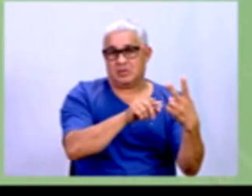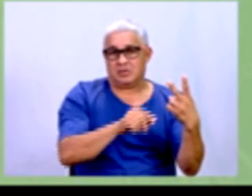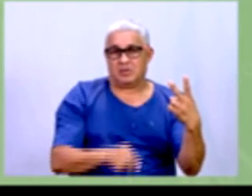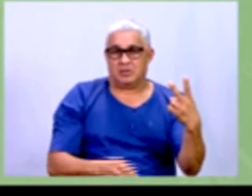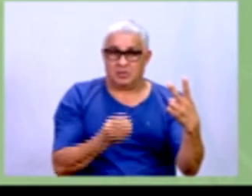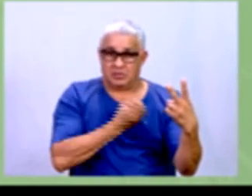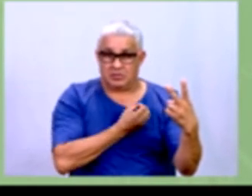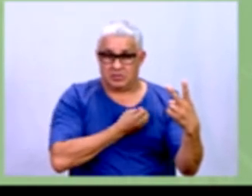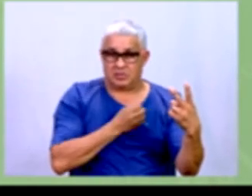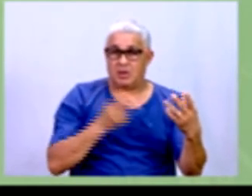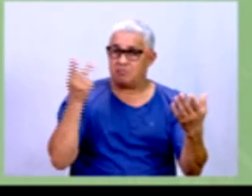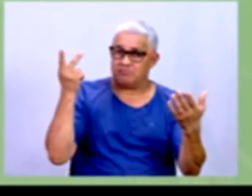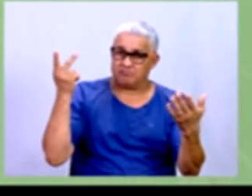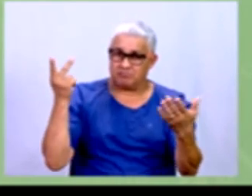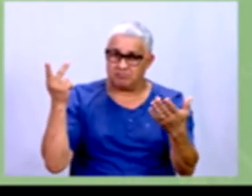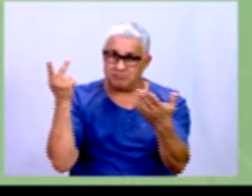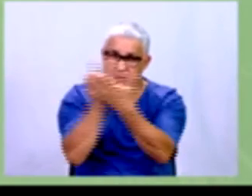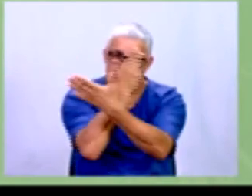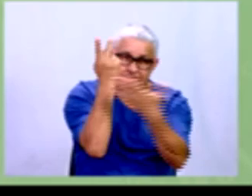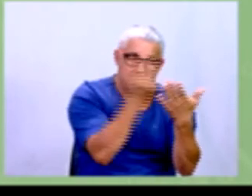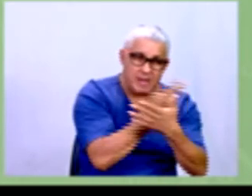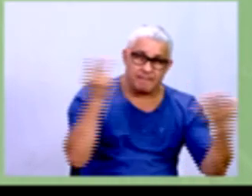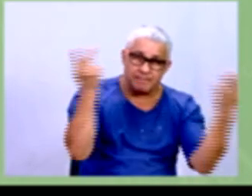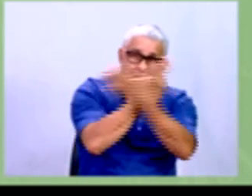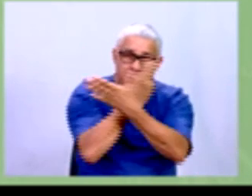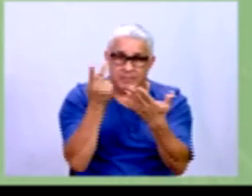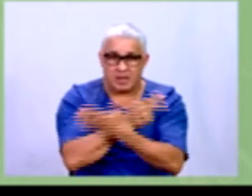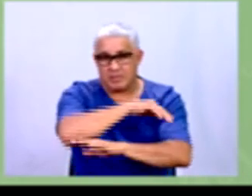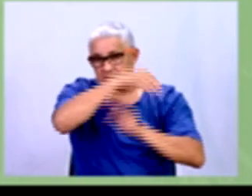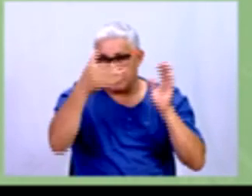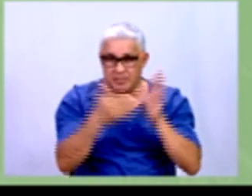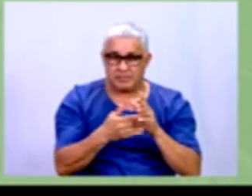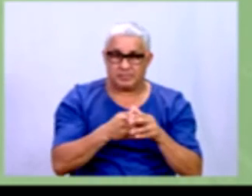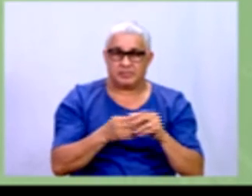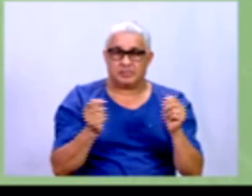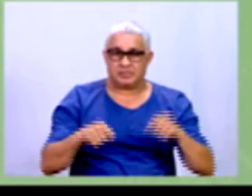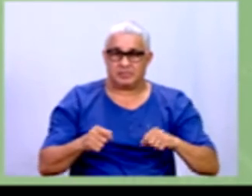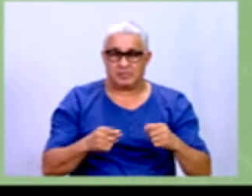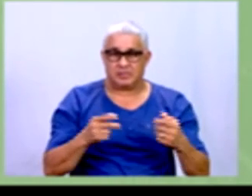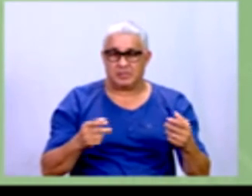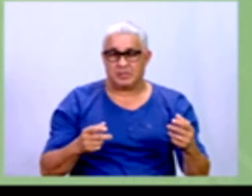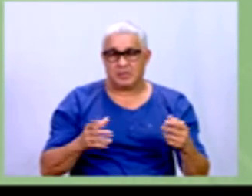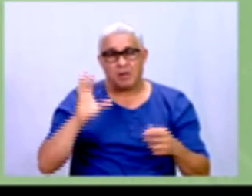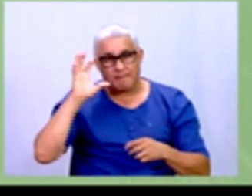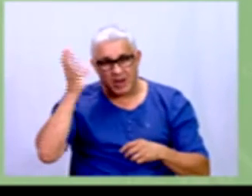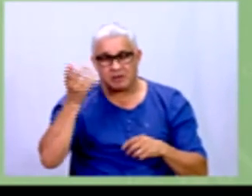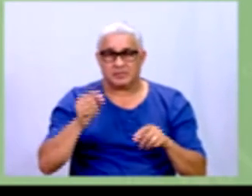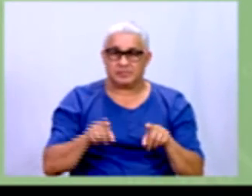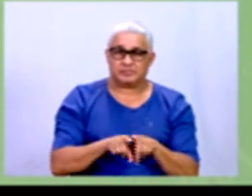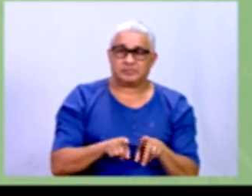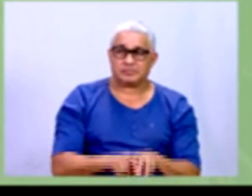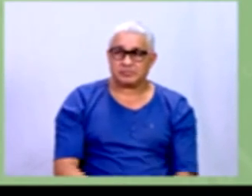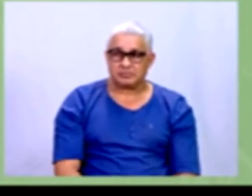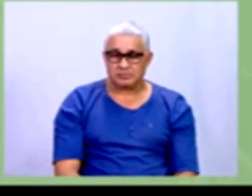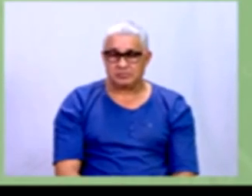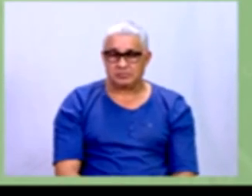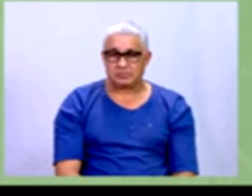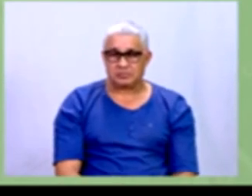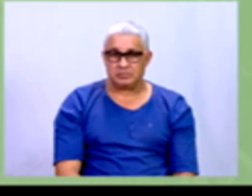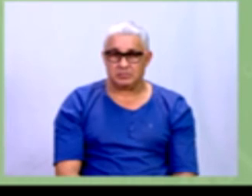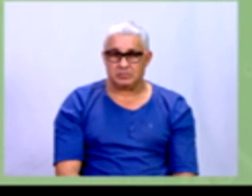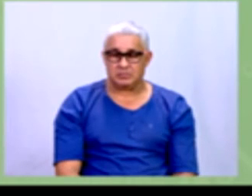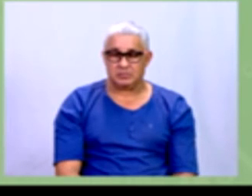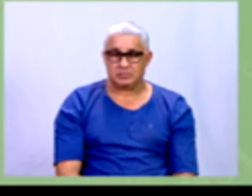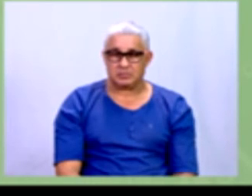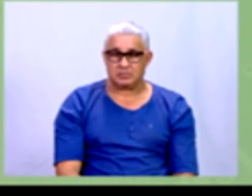o número de ocorrências e o número total, que compreende as ocorrências ou não ocorrências. Ocorrências ou